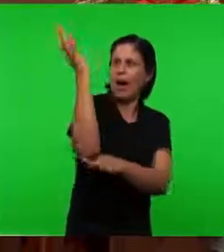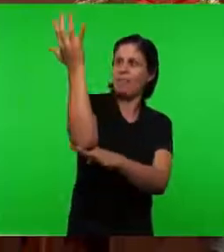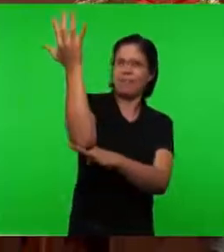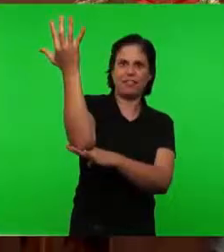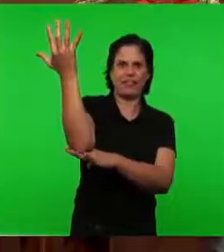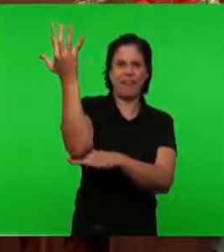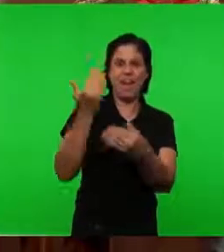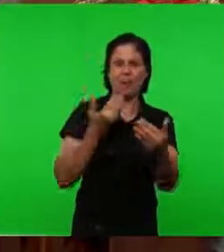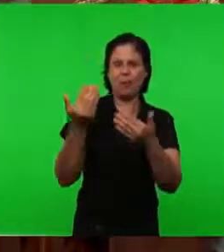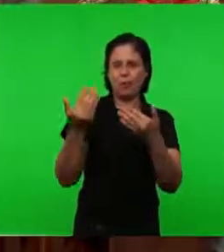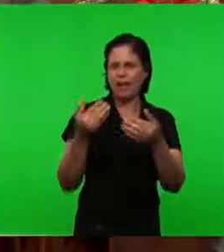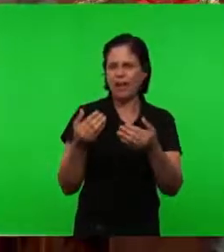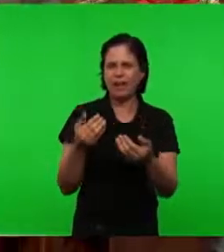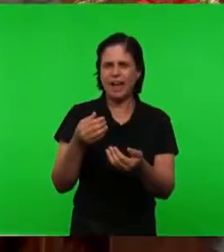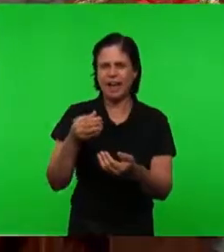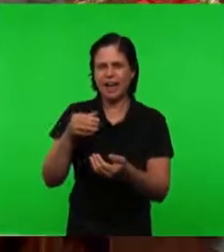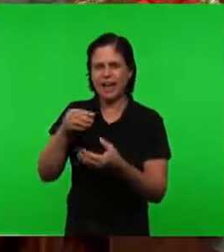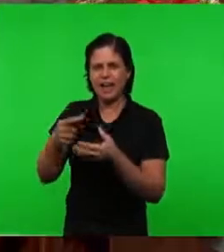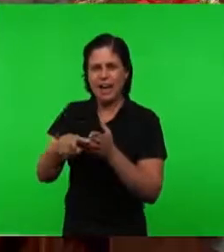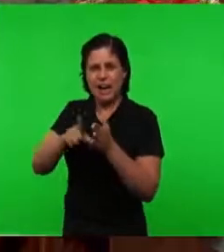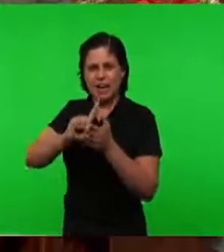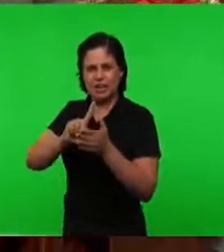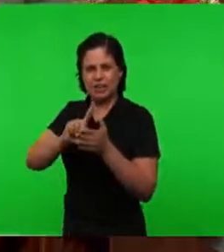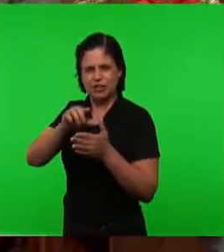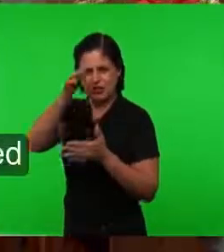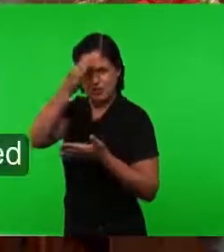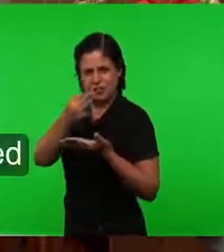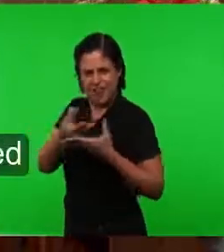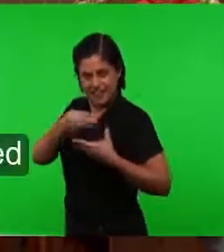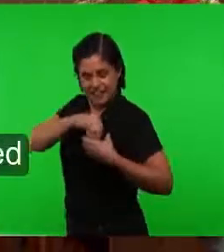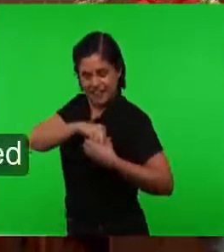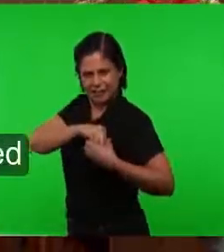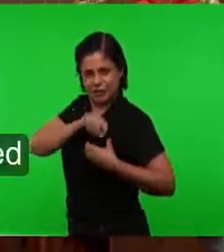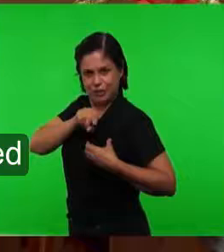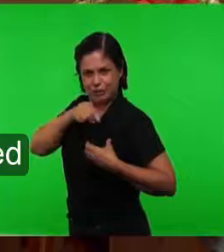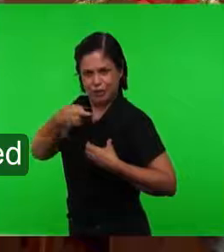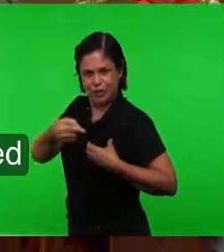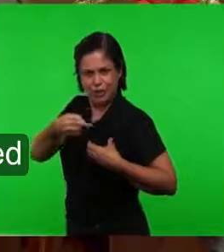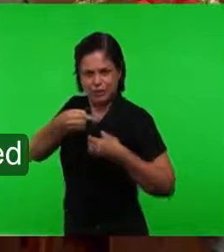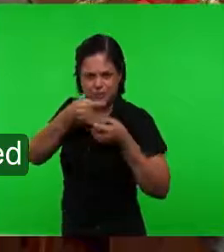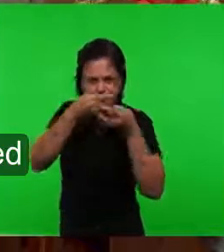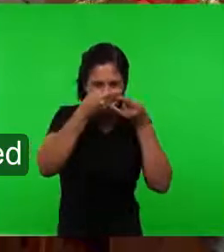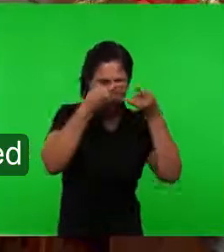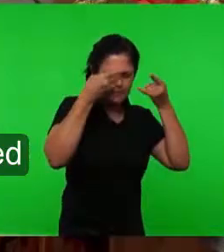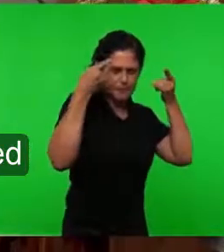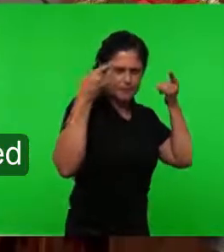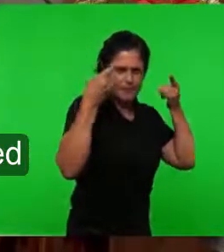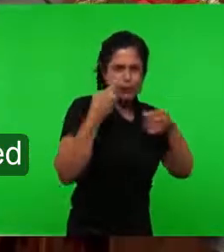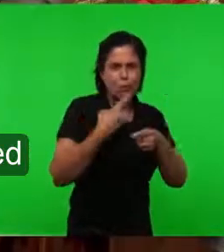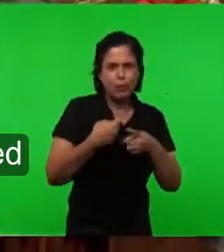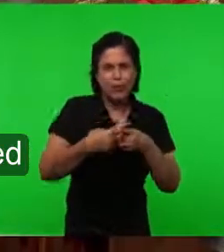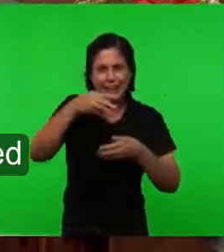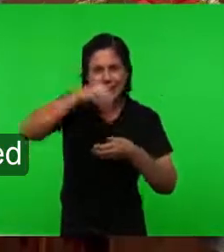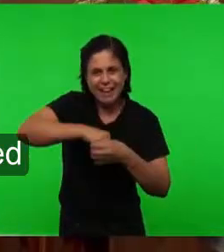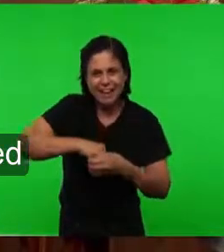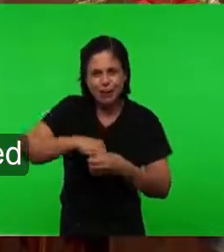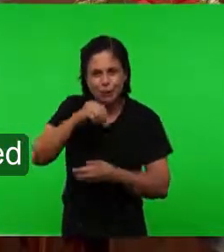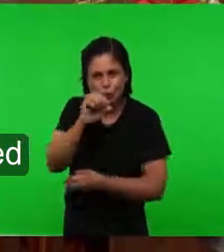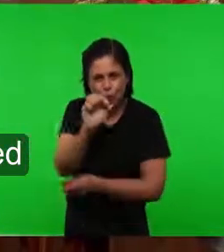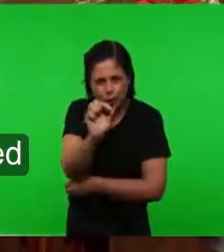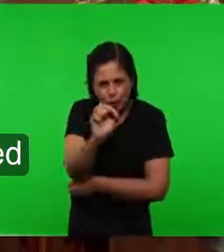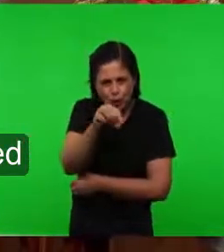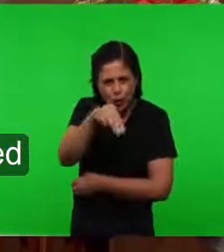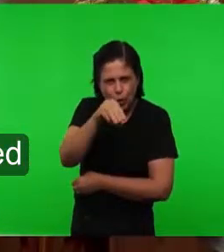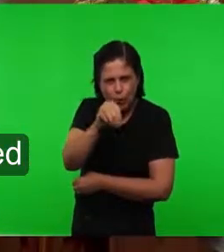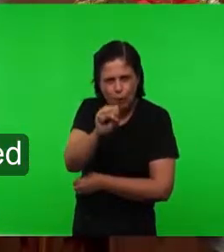nada A ver Com o grão de mostarda A fé do grão de mostarda É interior E ela